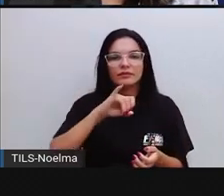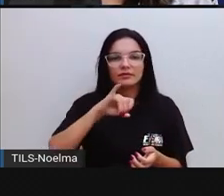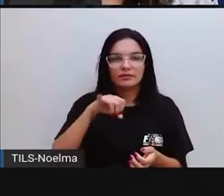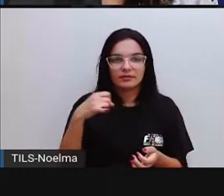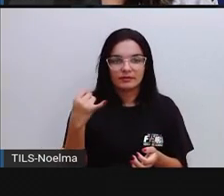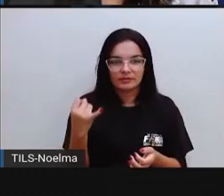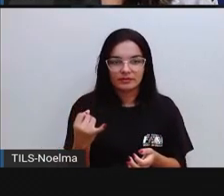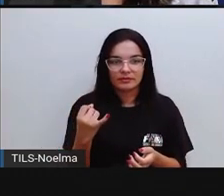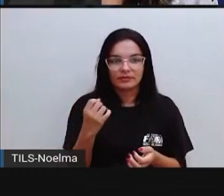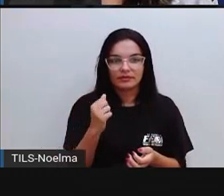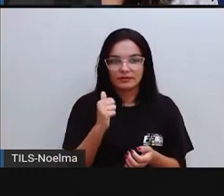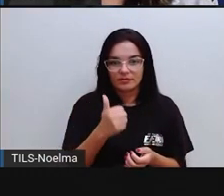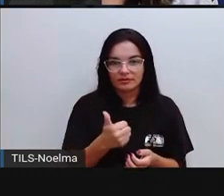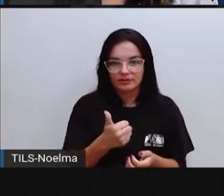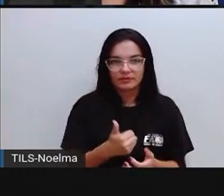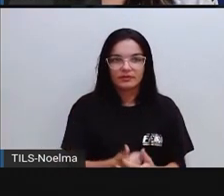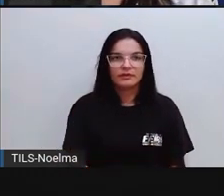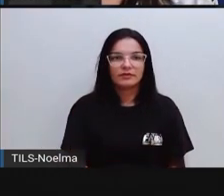tá bom?